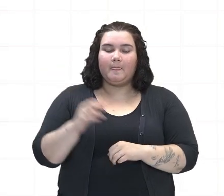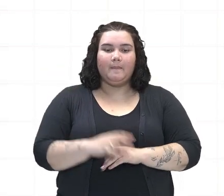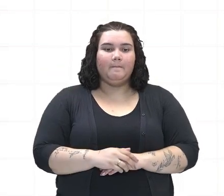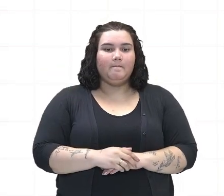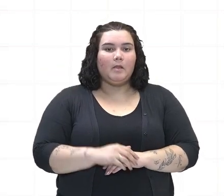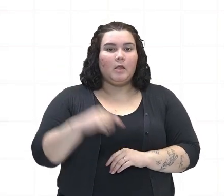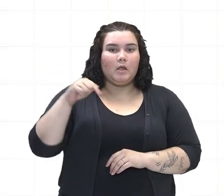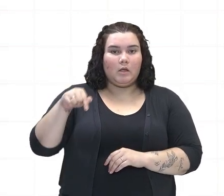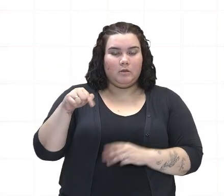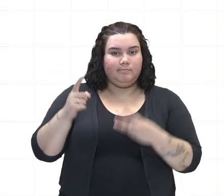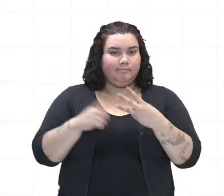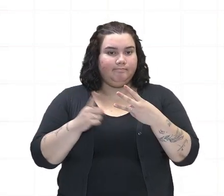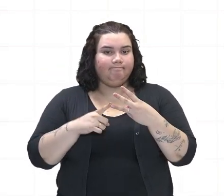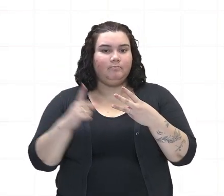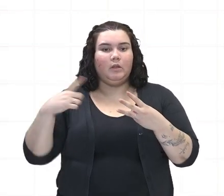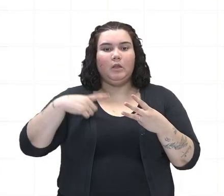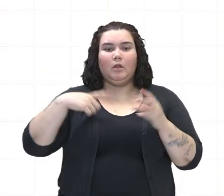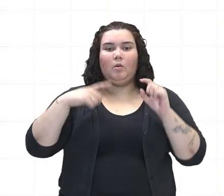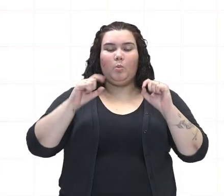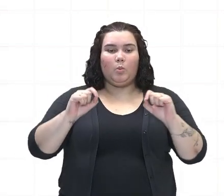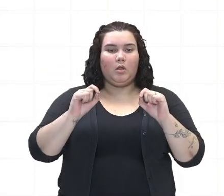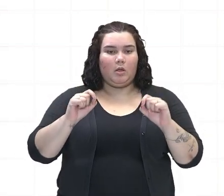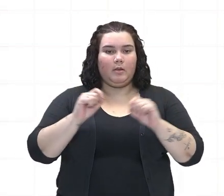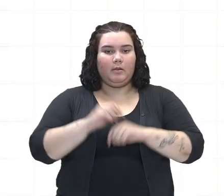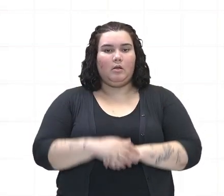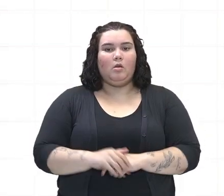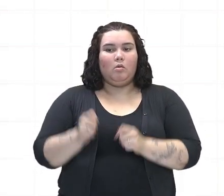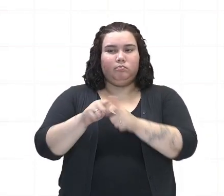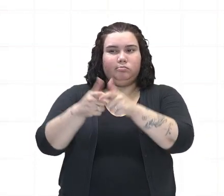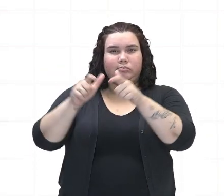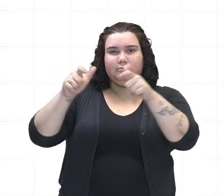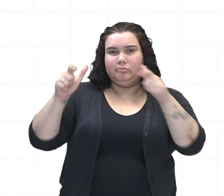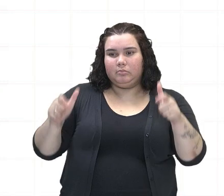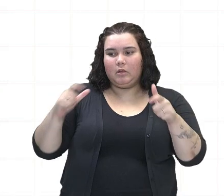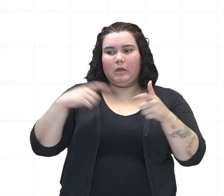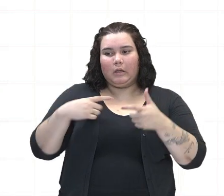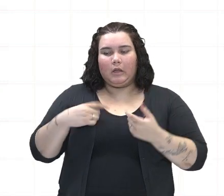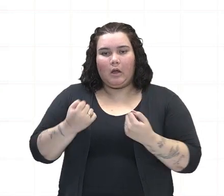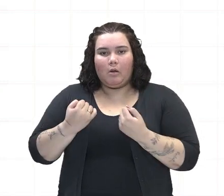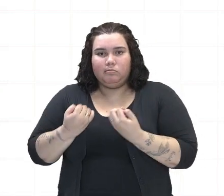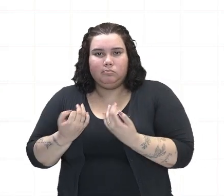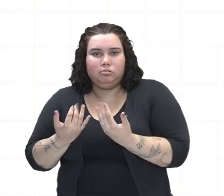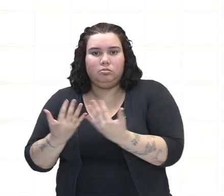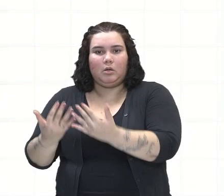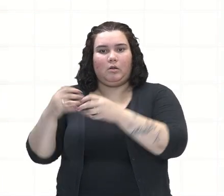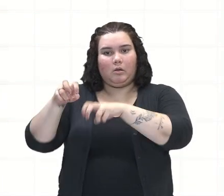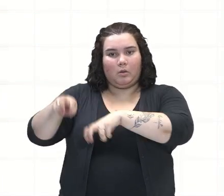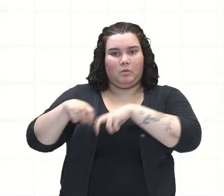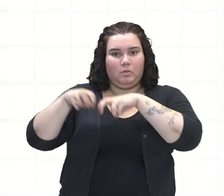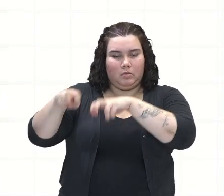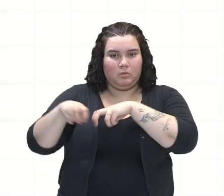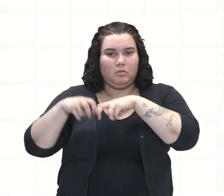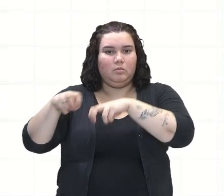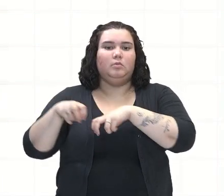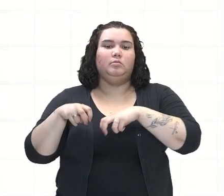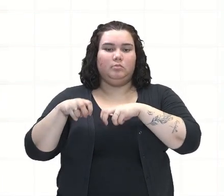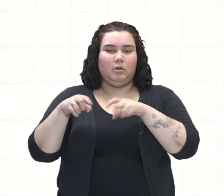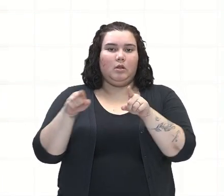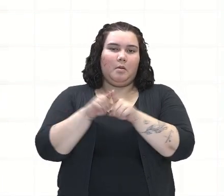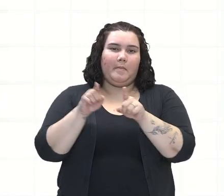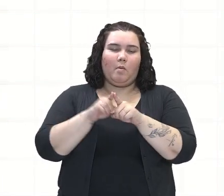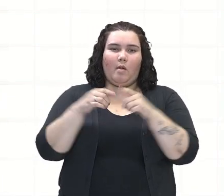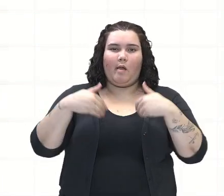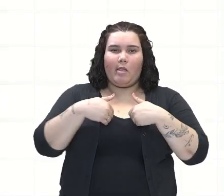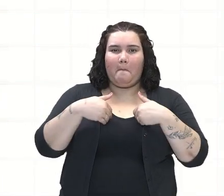nas colônias do sul, a gente tem ali as grandes propriedades, onde eram realizadas tanto a agricultura, como a atividade de pecuária.